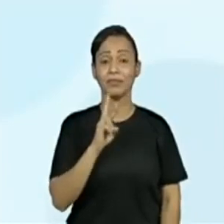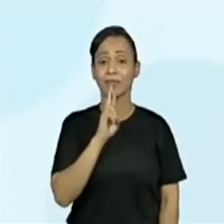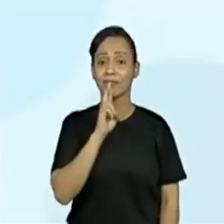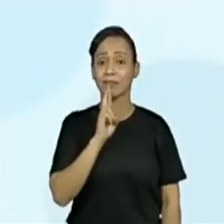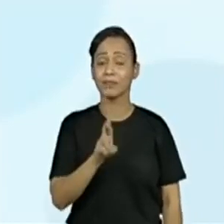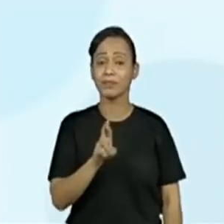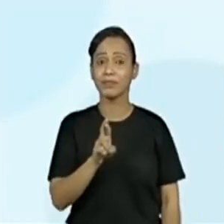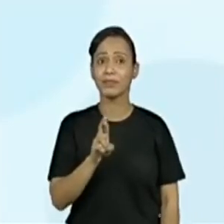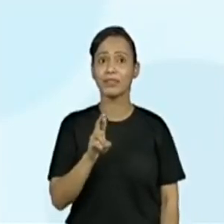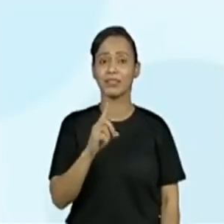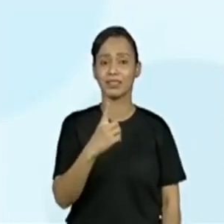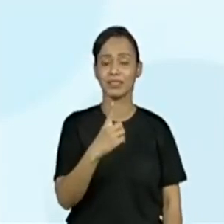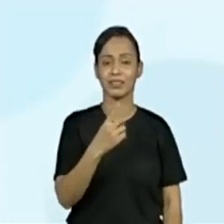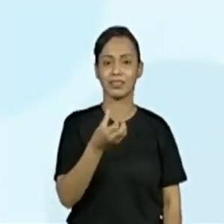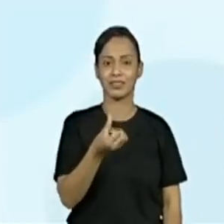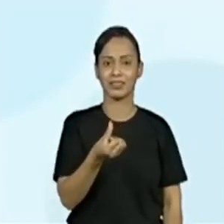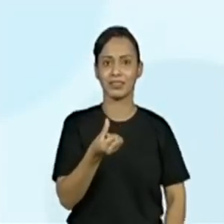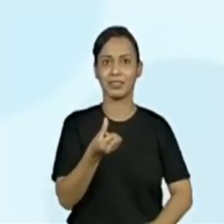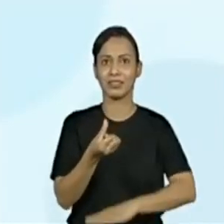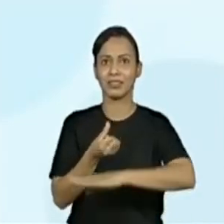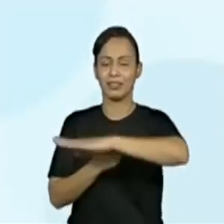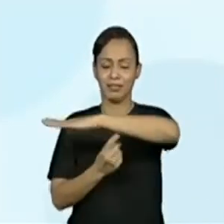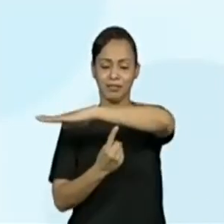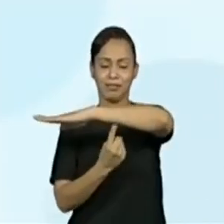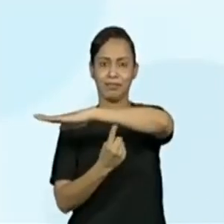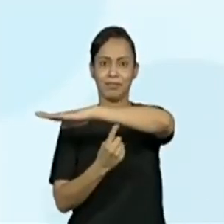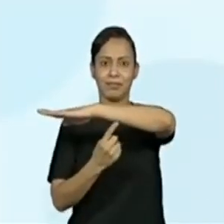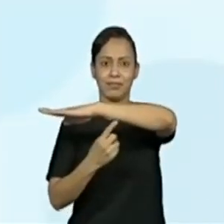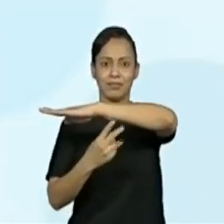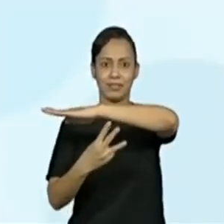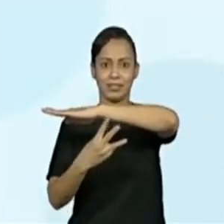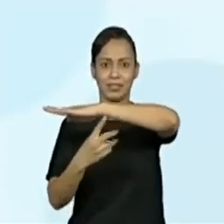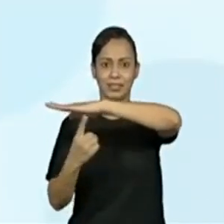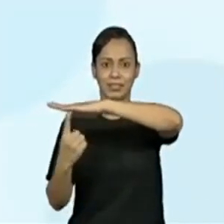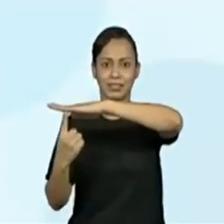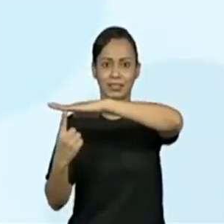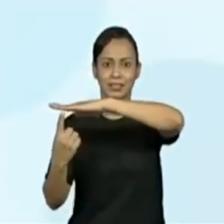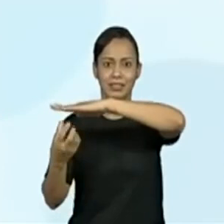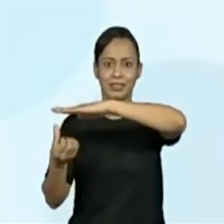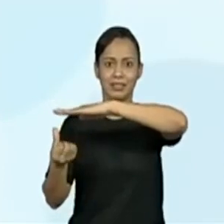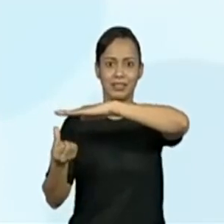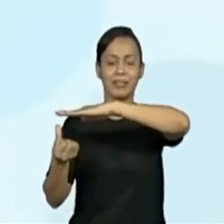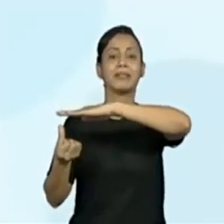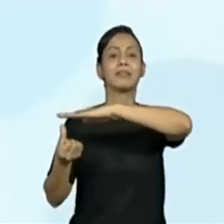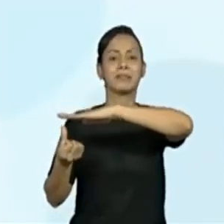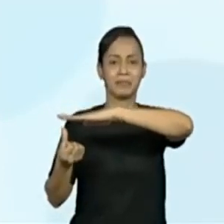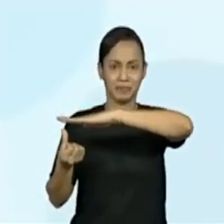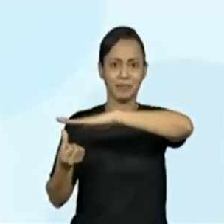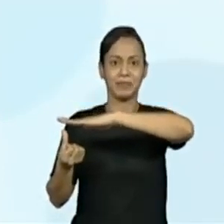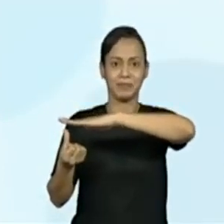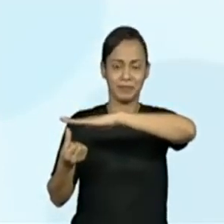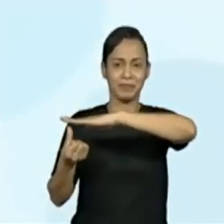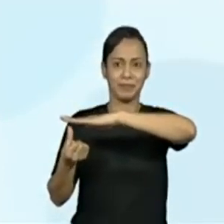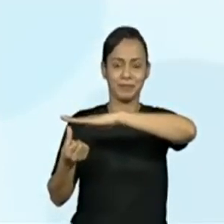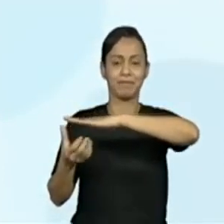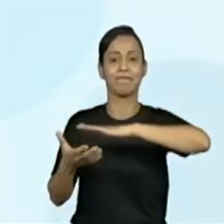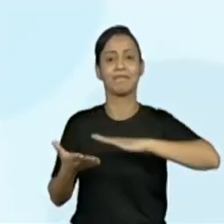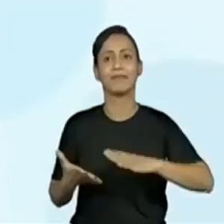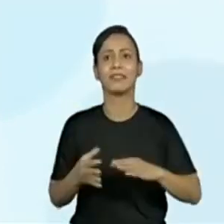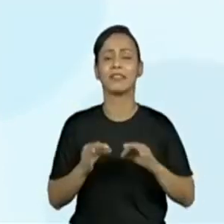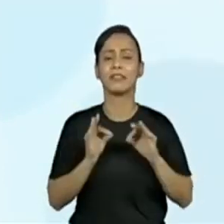a 16. A 16. chegamos ao 16. E pensando nessa sequência